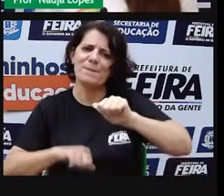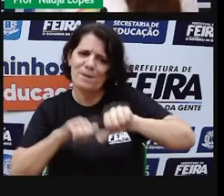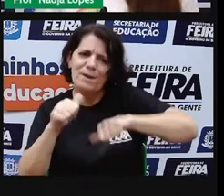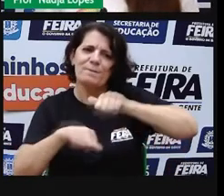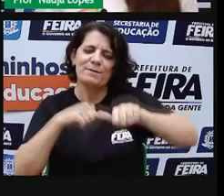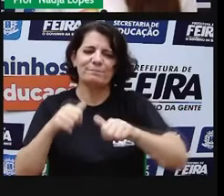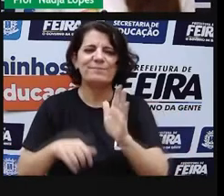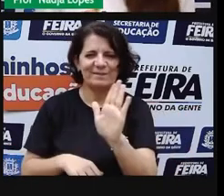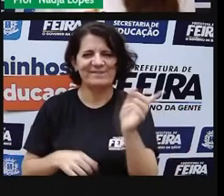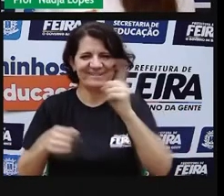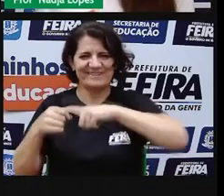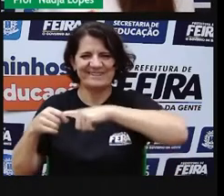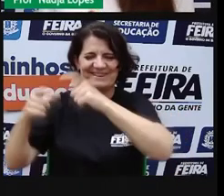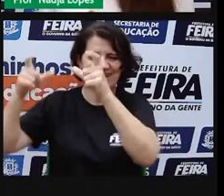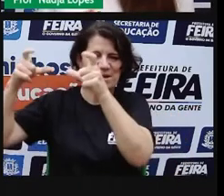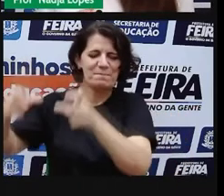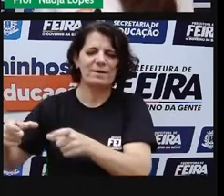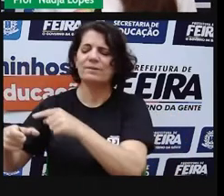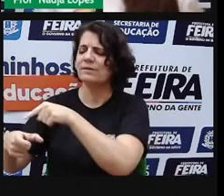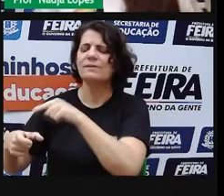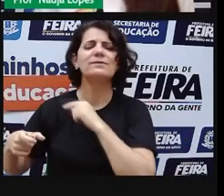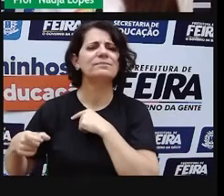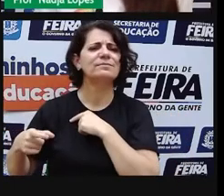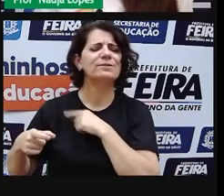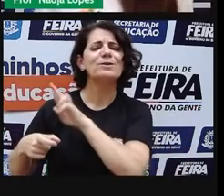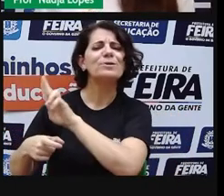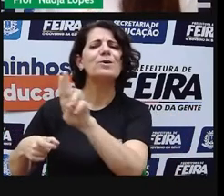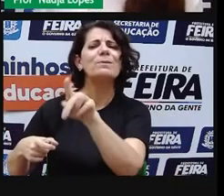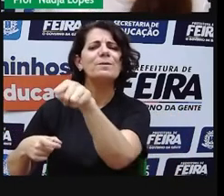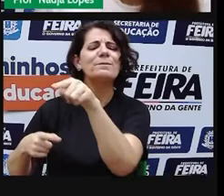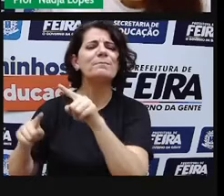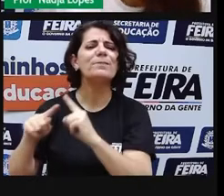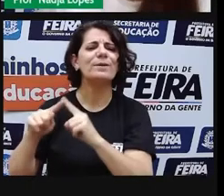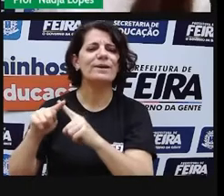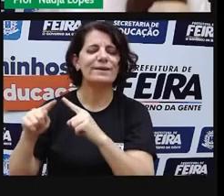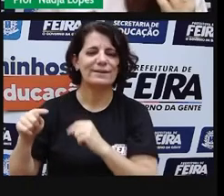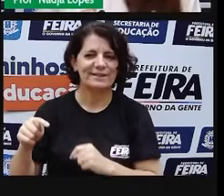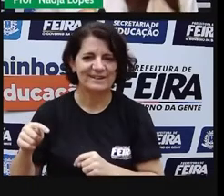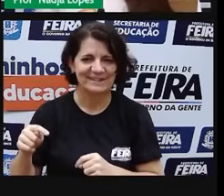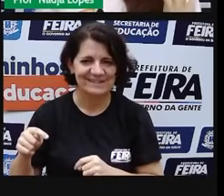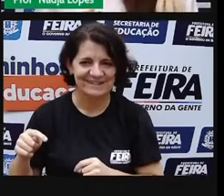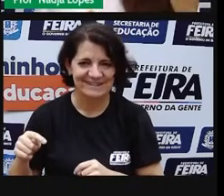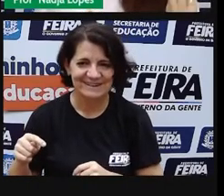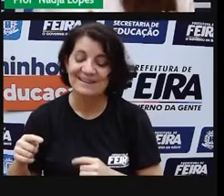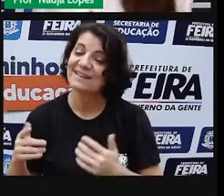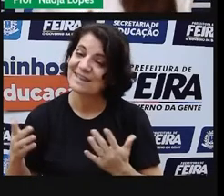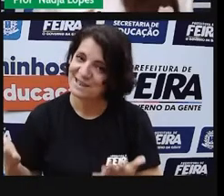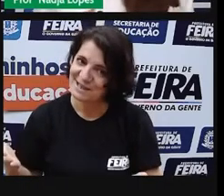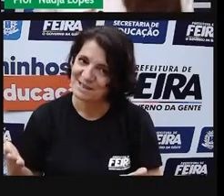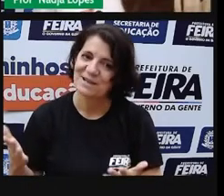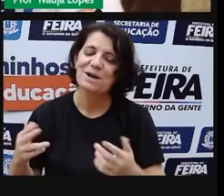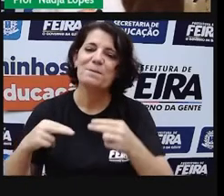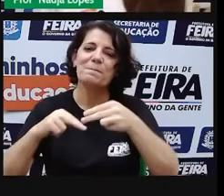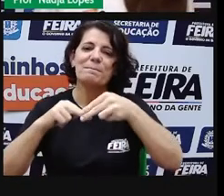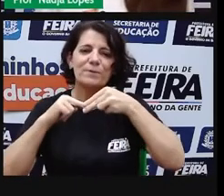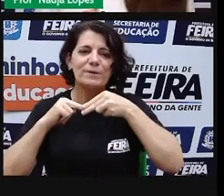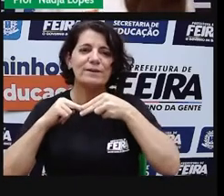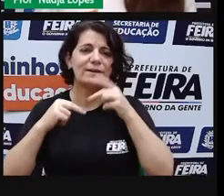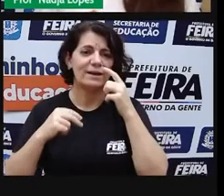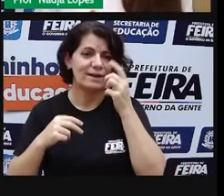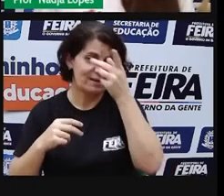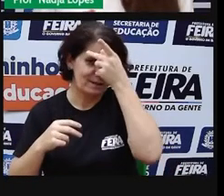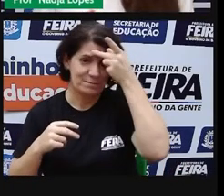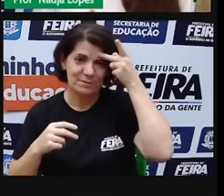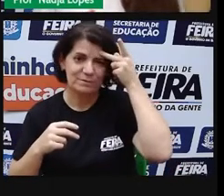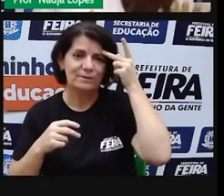pro bairro, por que que se chama Gabriela? Em particular, esse nome do bairro Gabriela teve esse